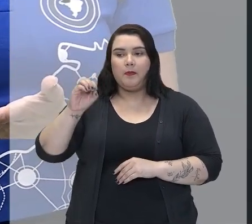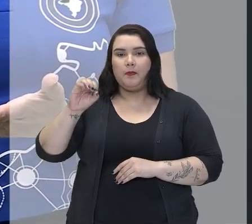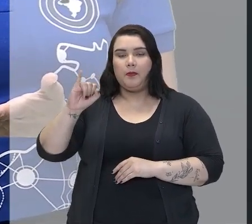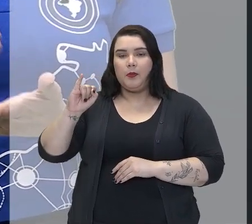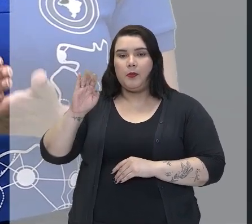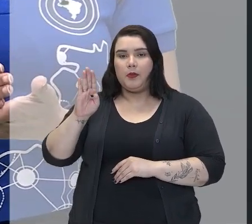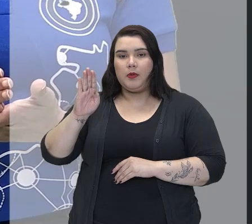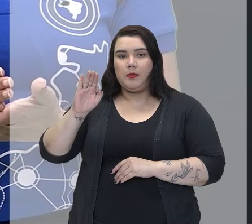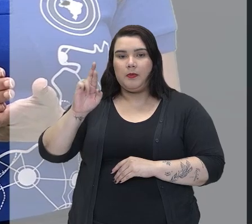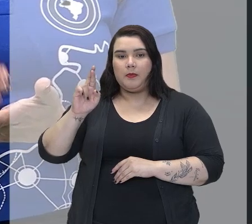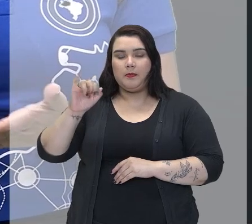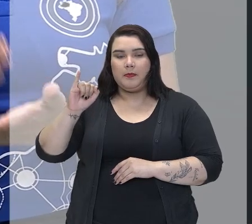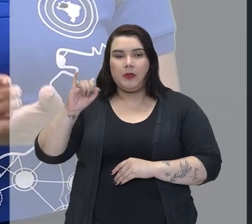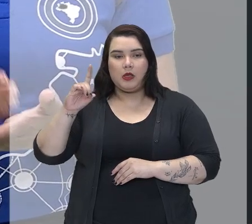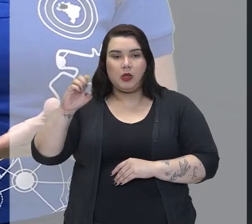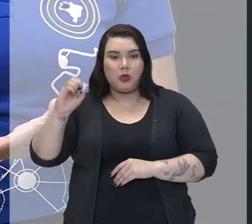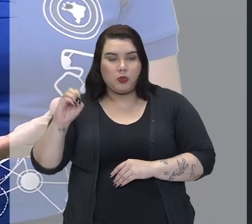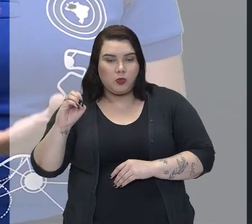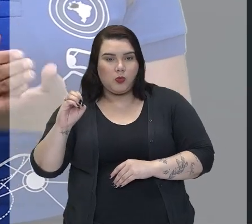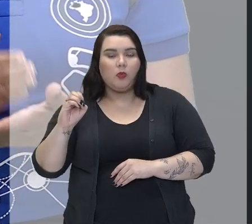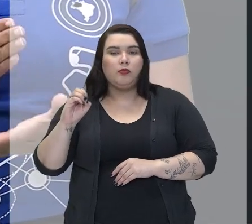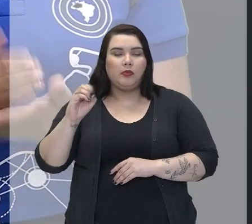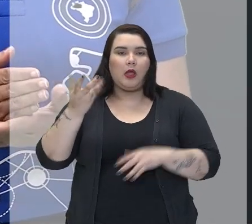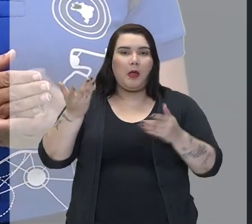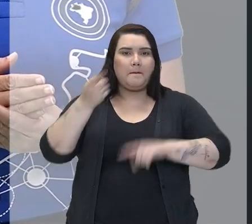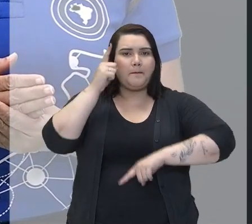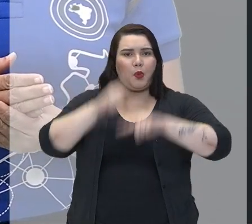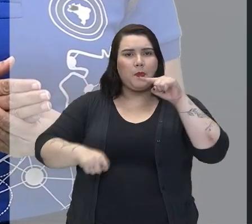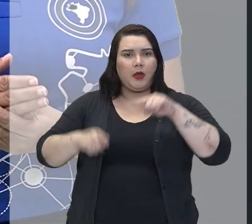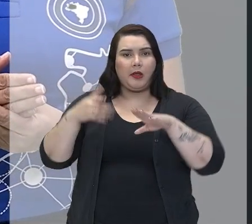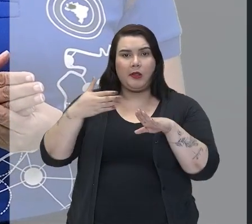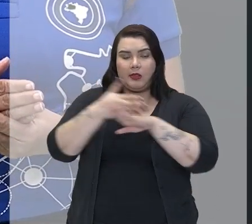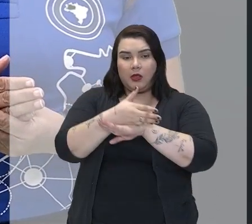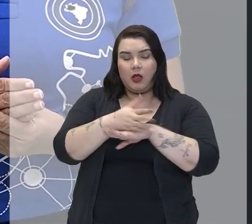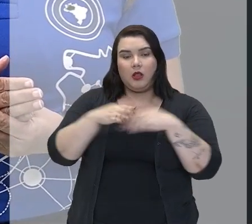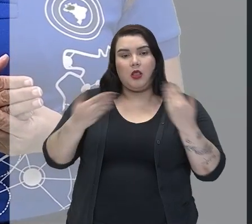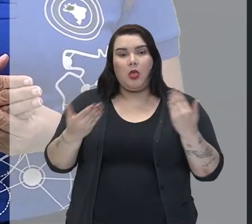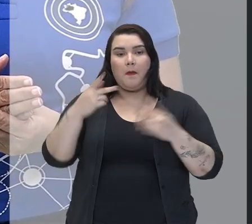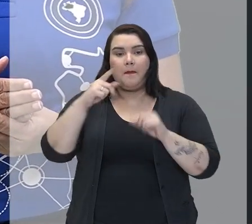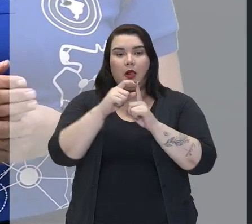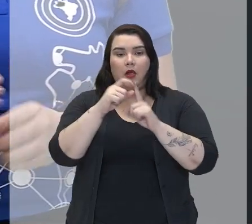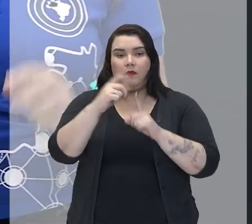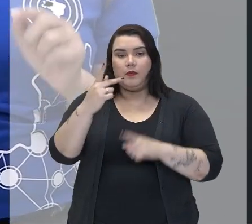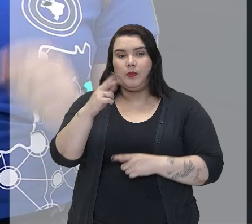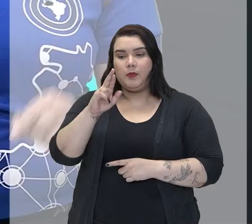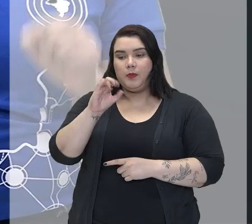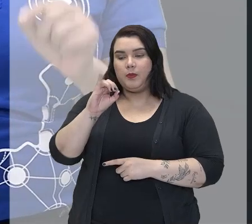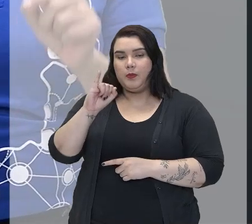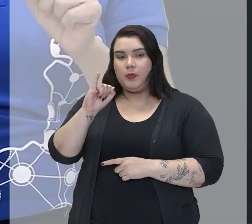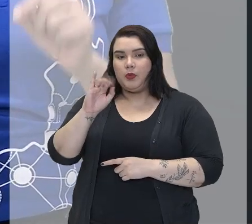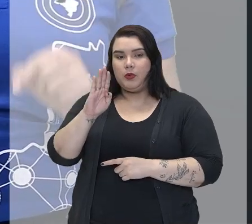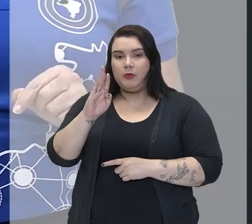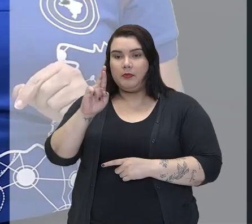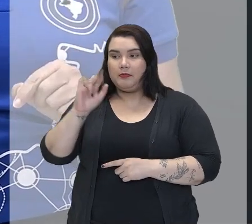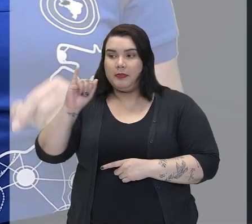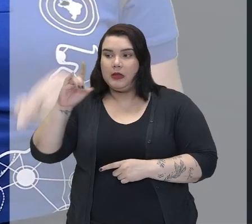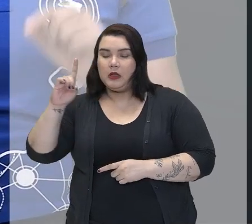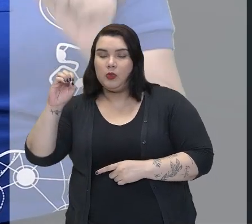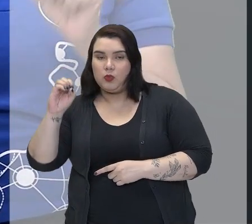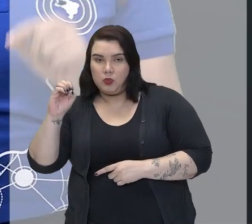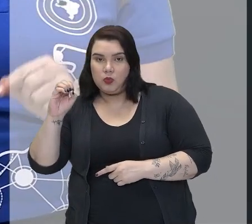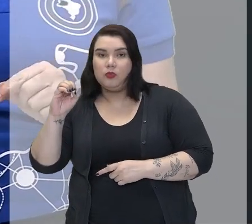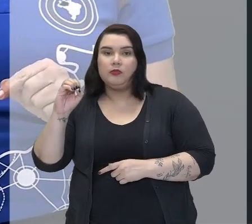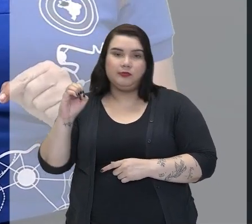determinada. Entrada. Por isso que também permanece invariável. Proibido. Agora, no segundo